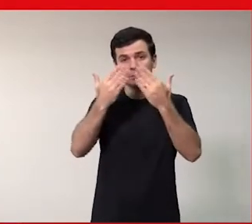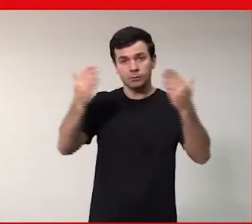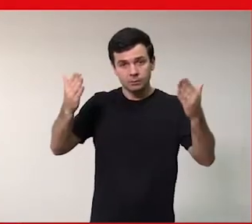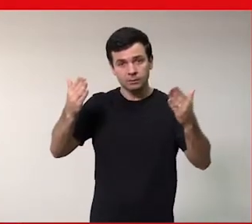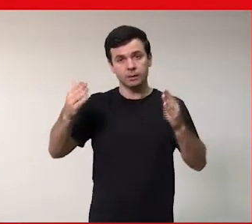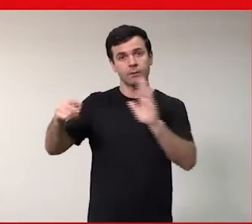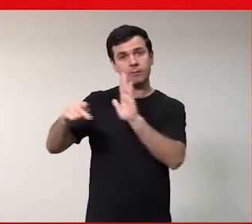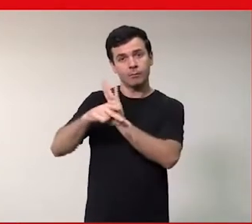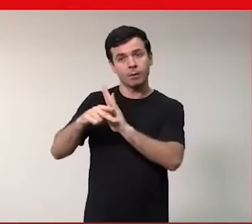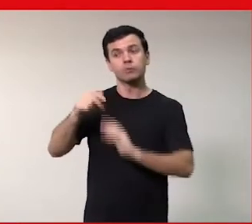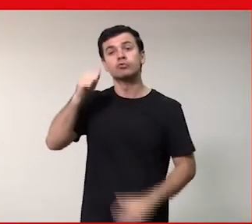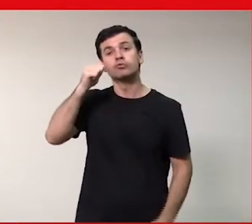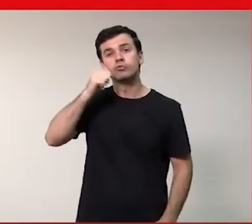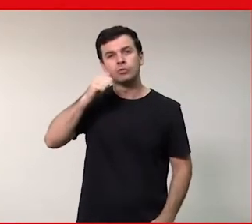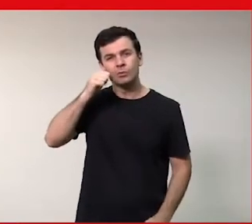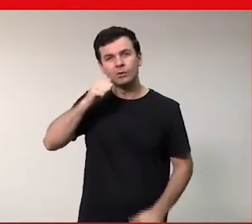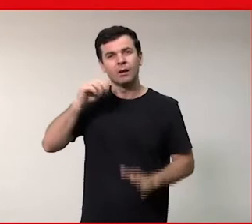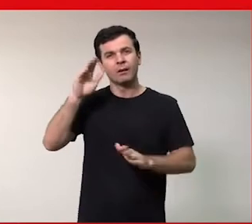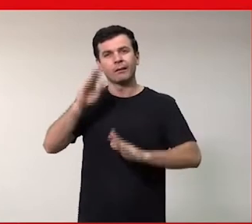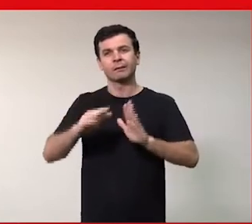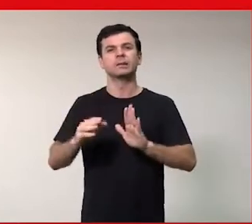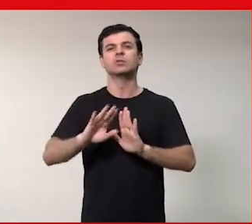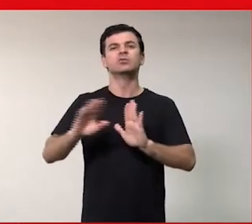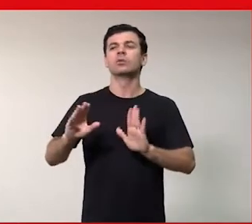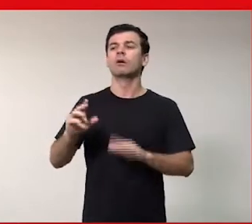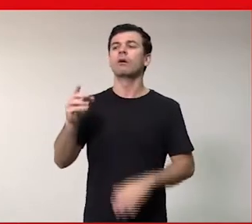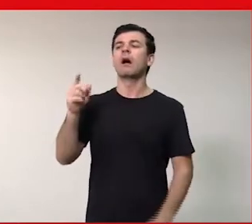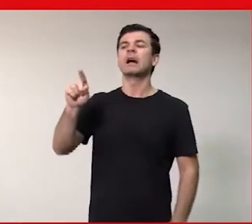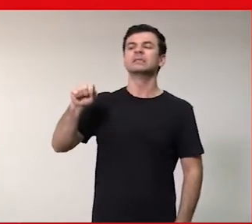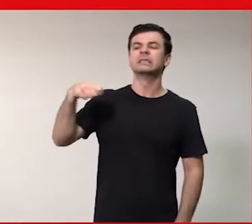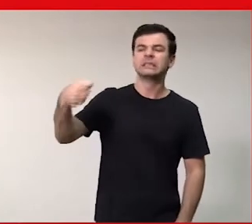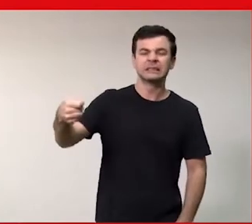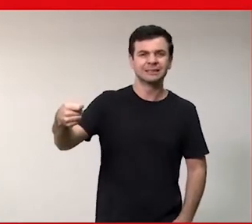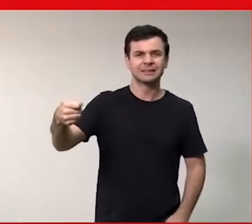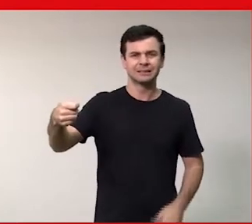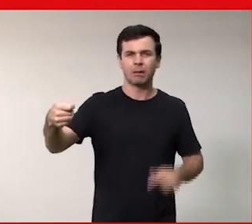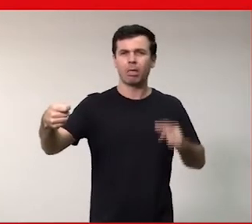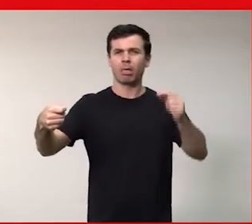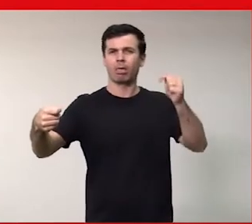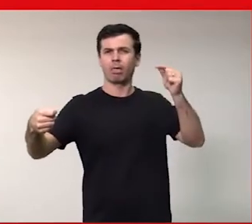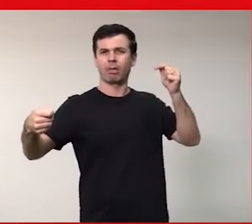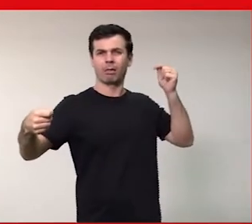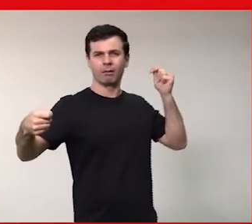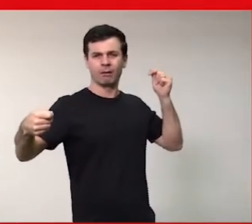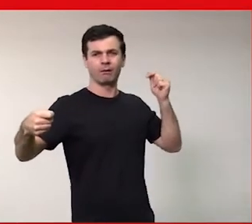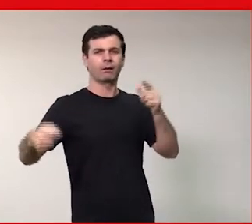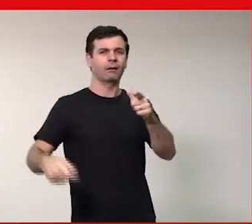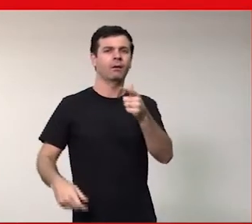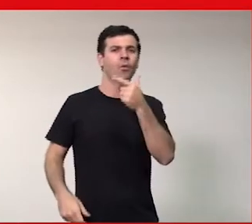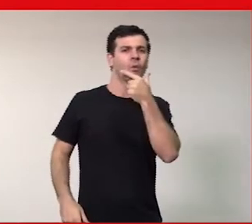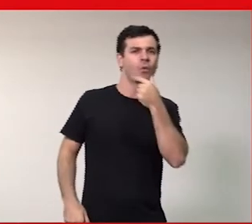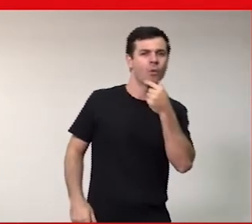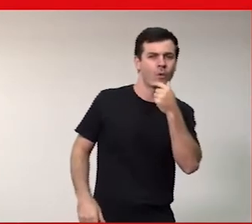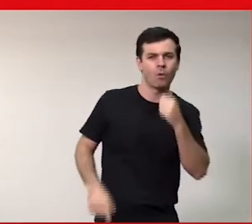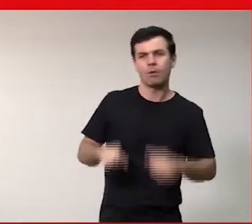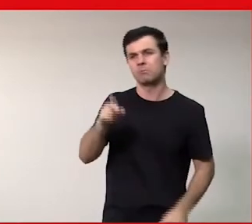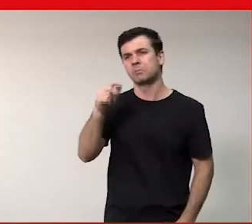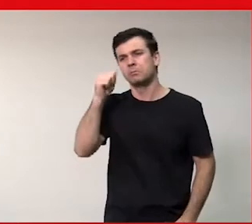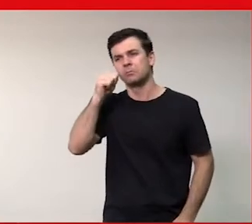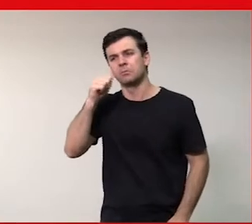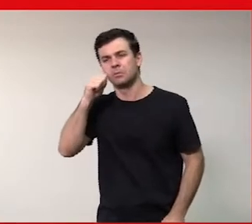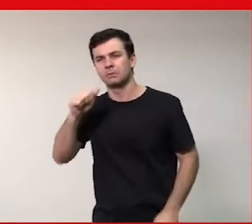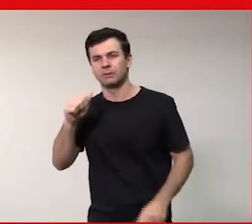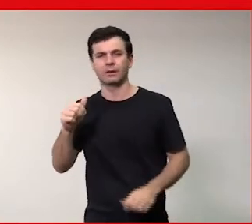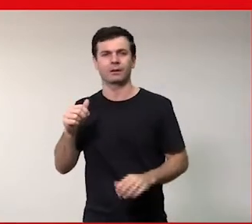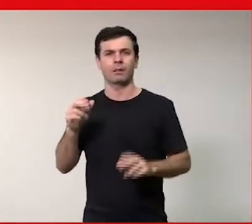papéis ou estereótipos que vão colocando nessas figuras de homem e de mulher ou de gêneros que acabam impactando